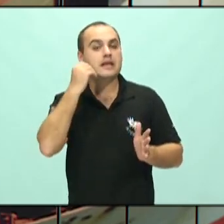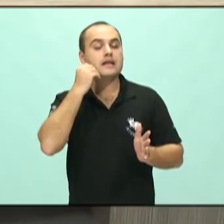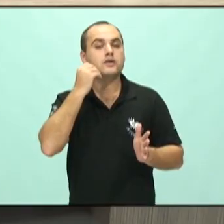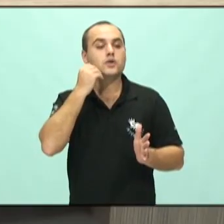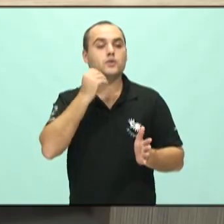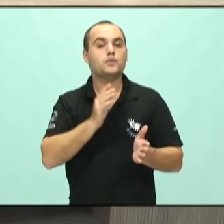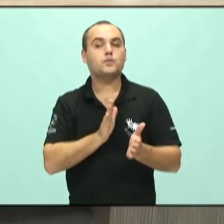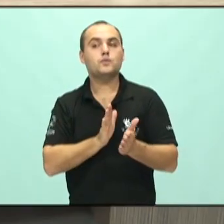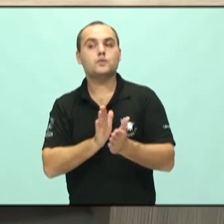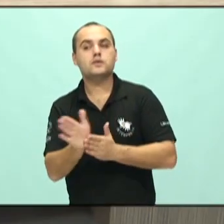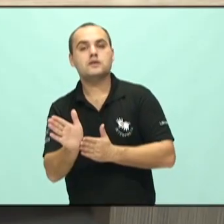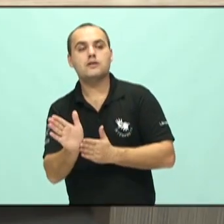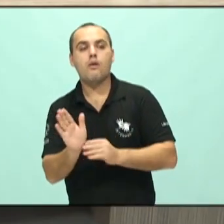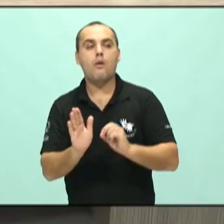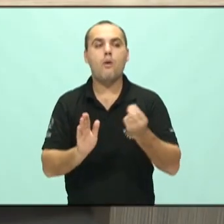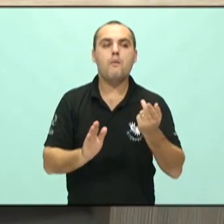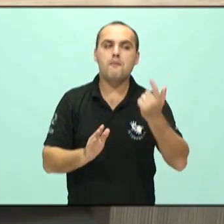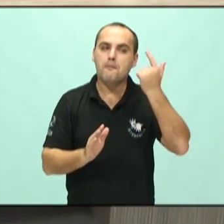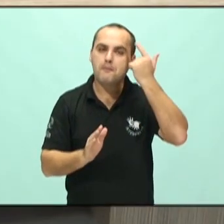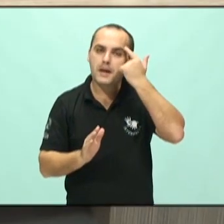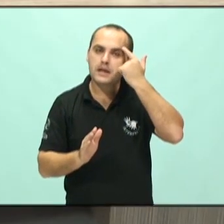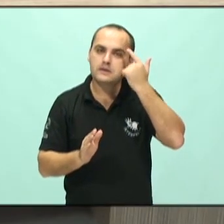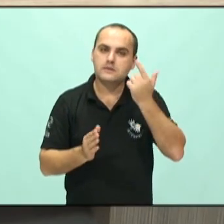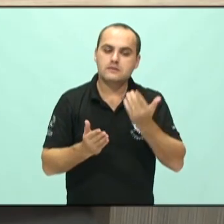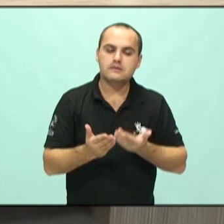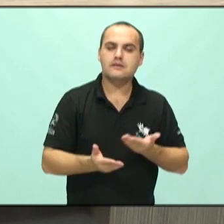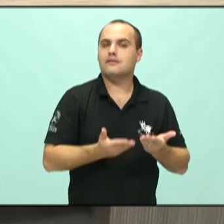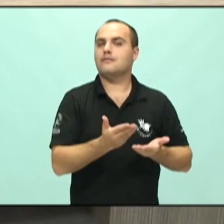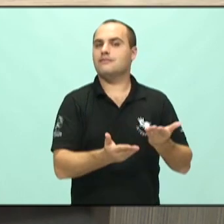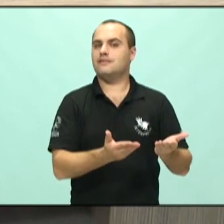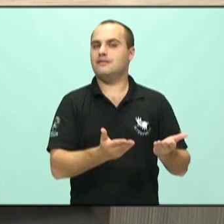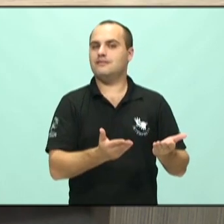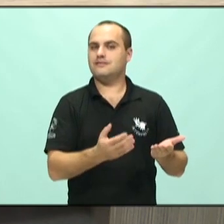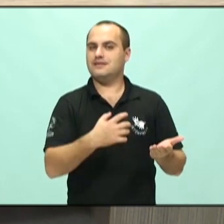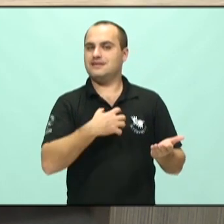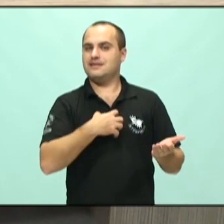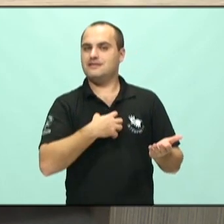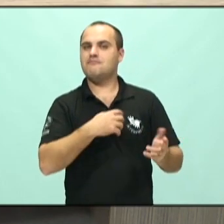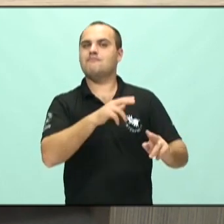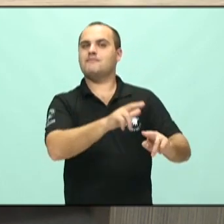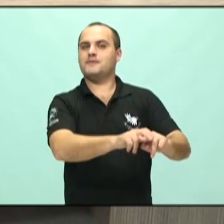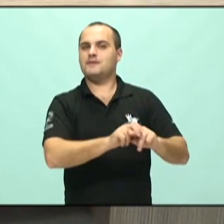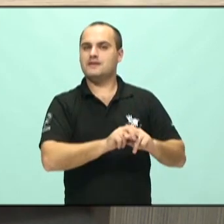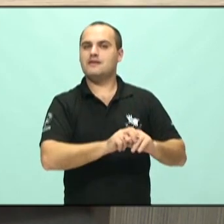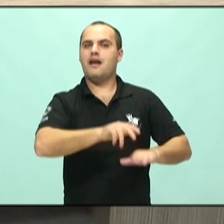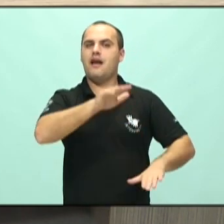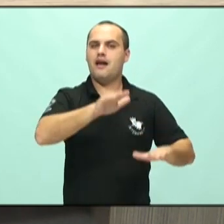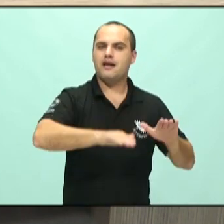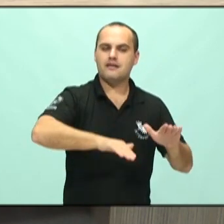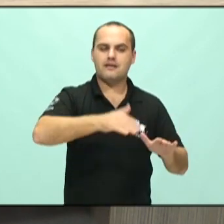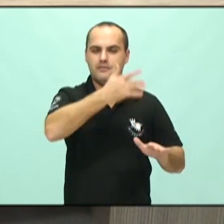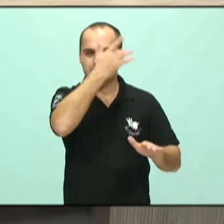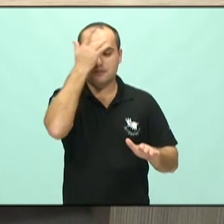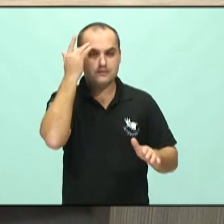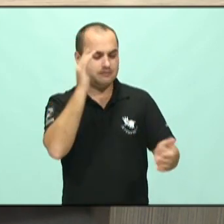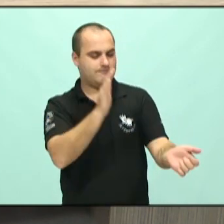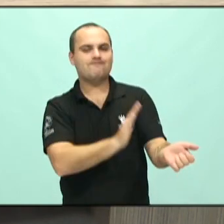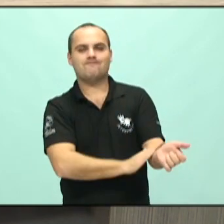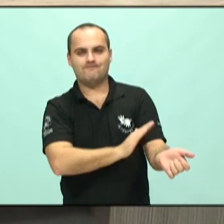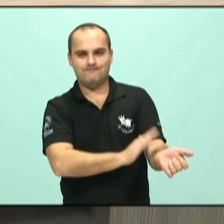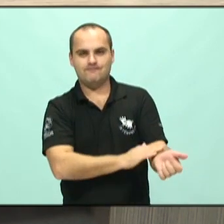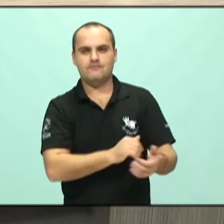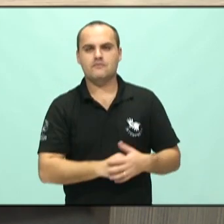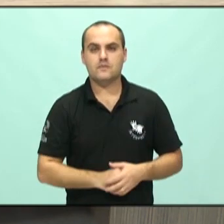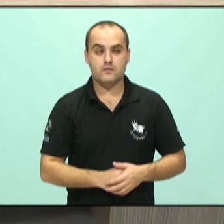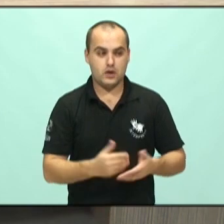tratar o que estou sentindo. Então as pessoas, às vezes na busca de... a gente percebe, sabe uma coisa,